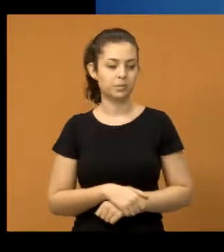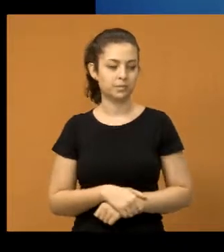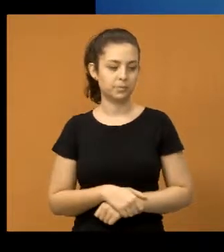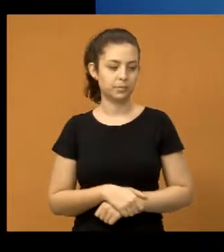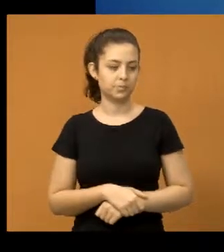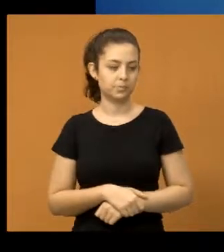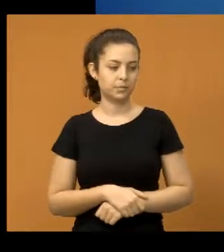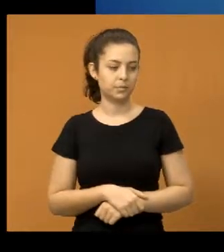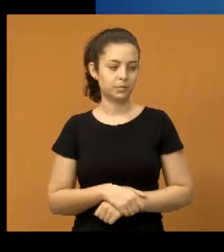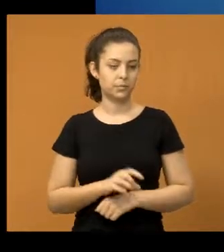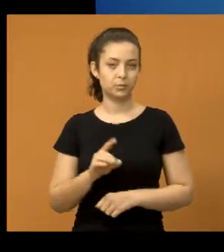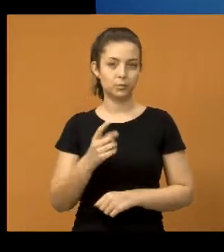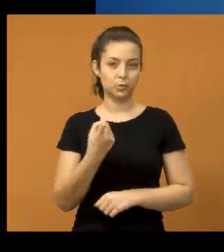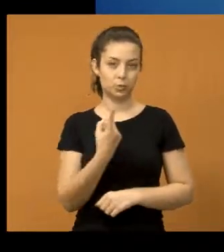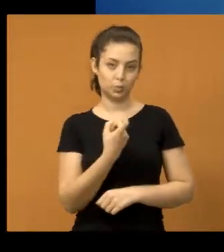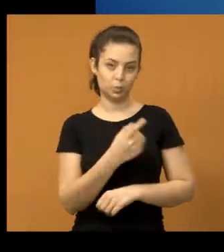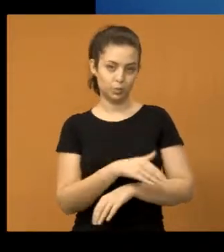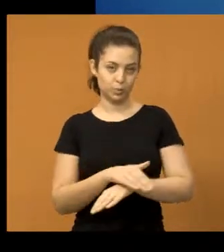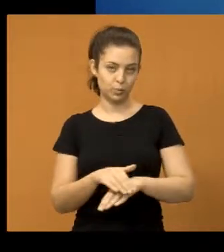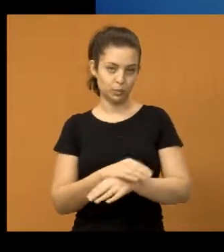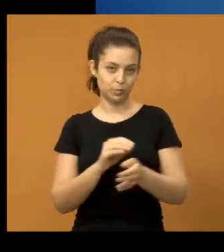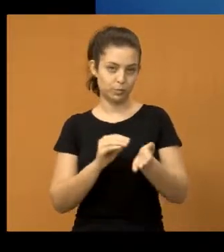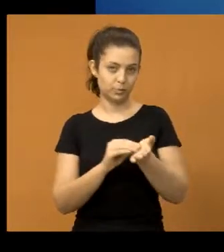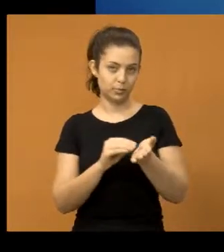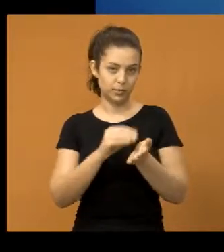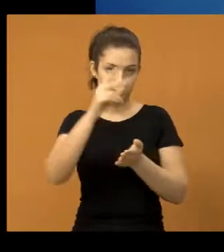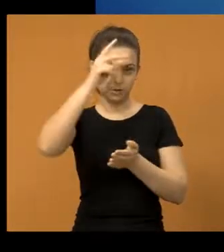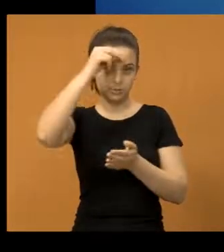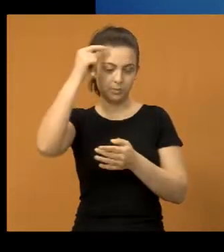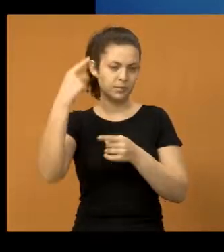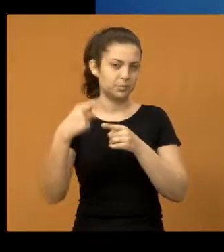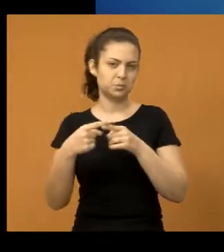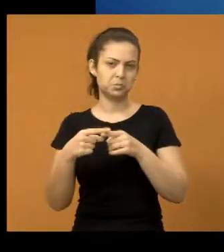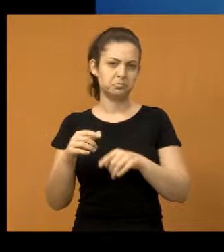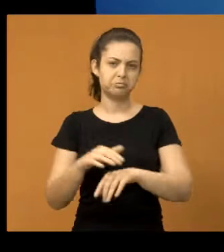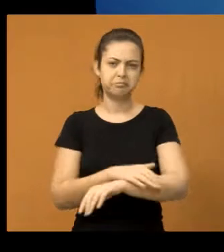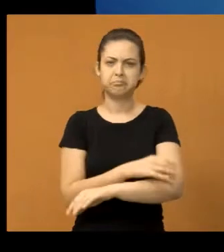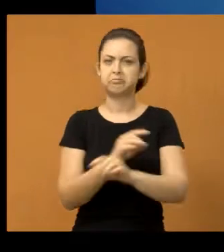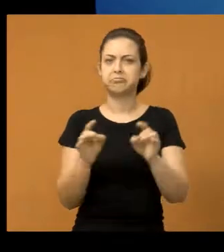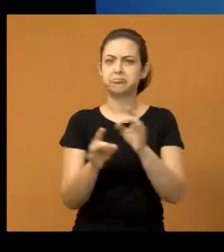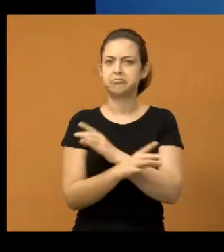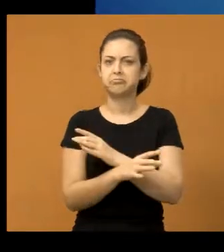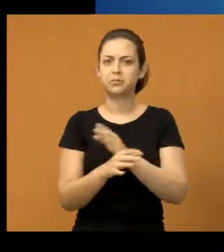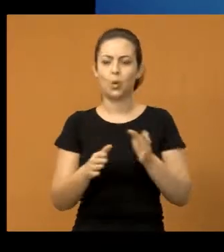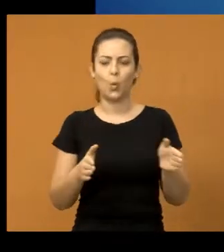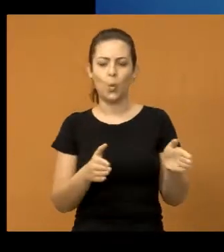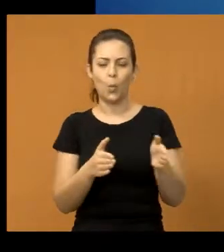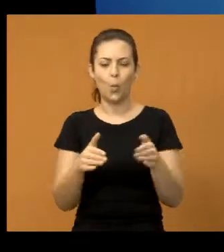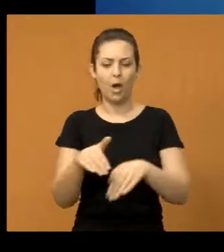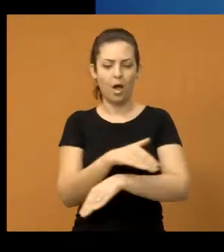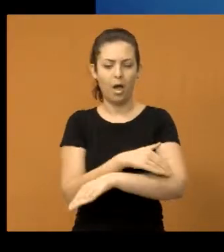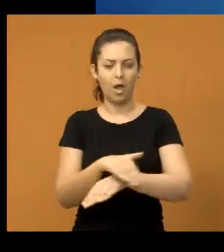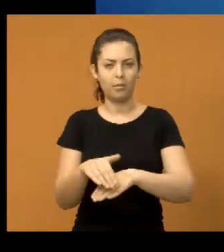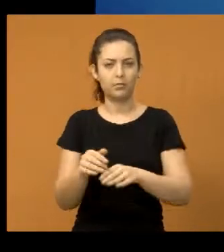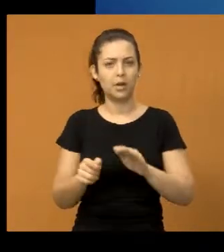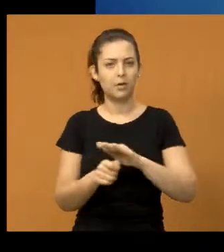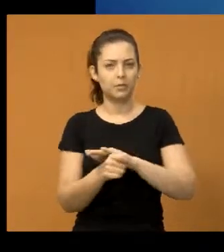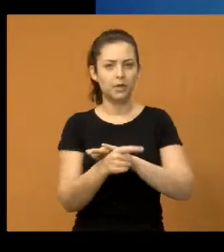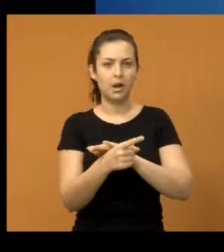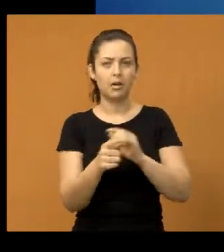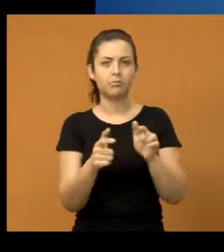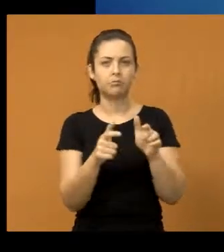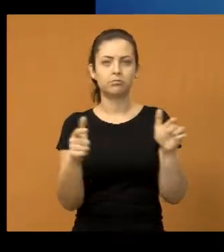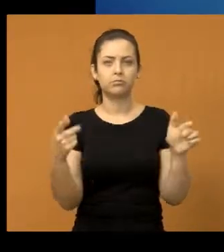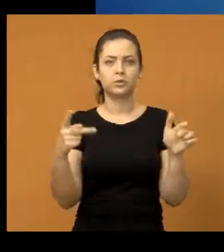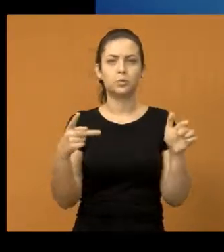Ali vai ficar apenas uma rua, até que questionei o prefeito por que não faz uma rua tão pequena. A gente sabe que o investimento lá é